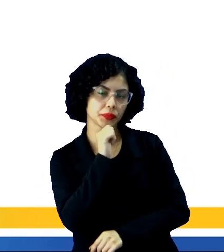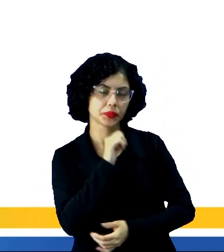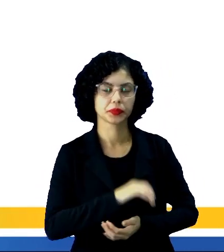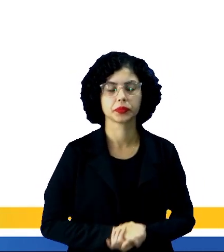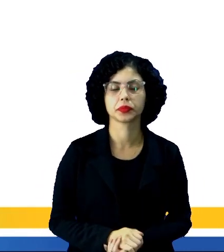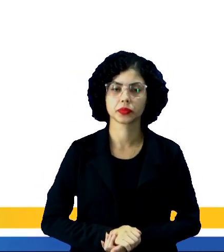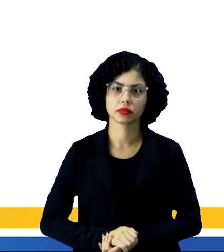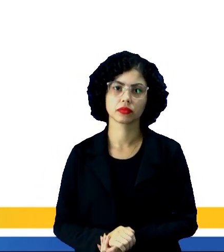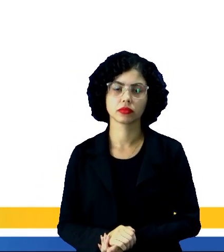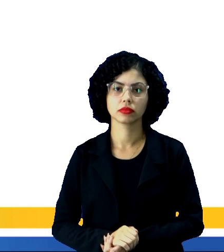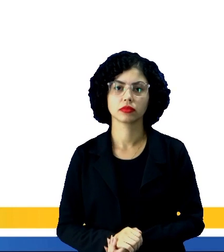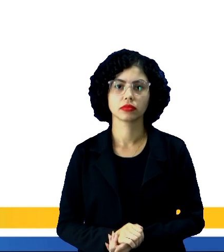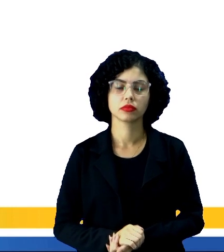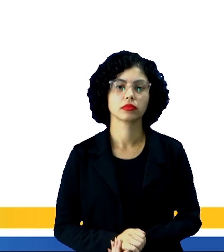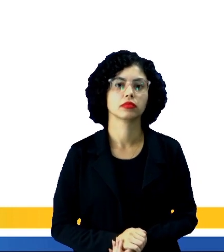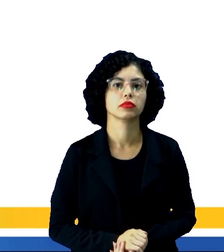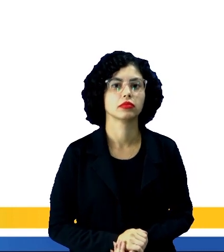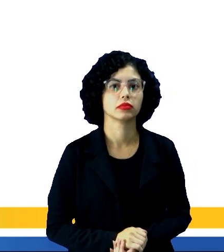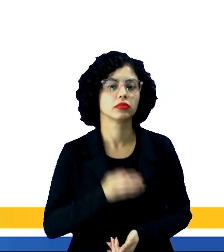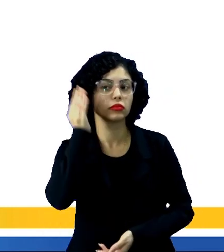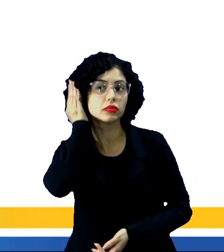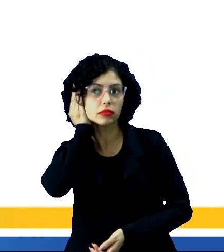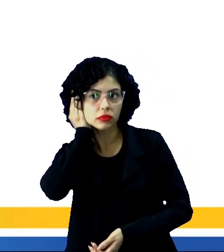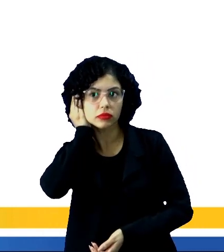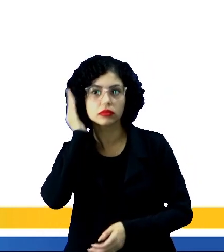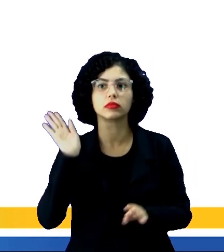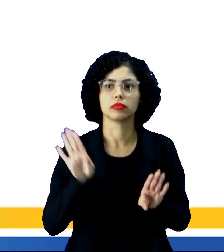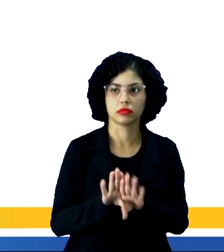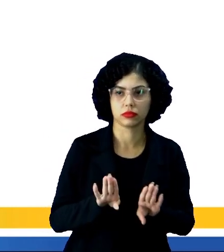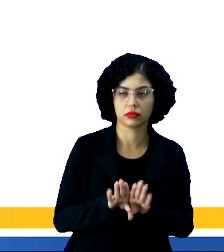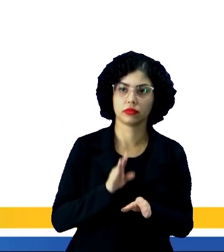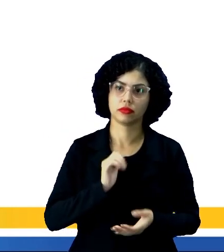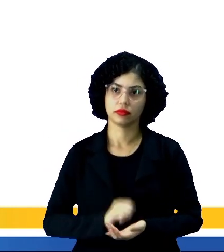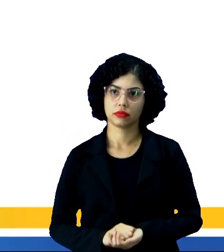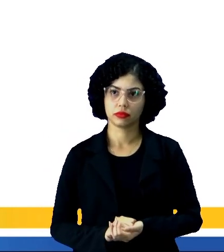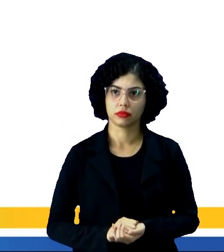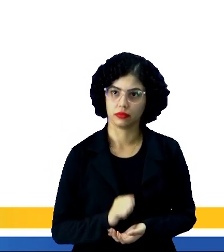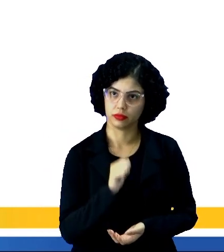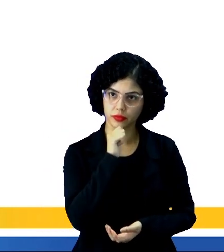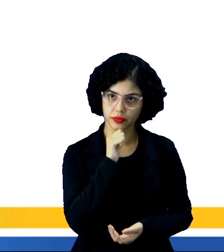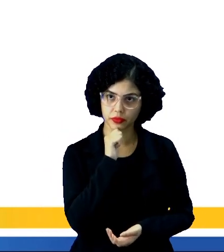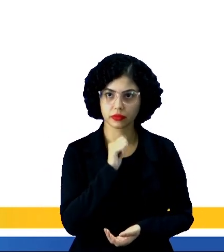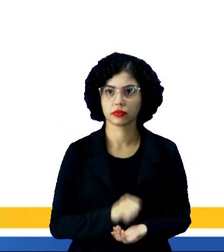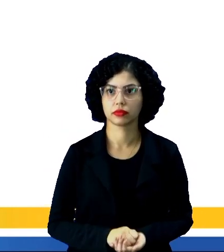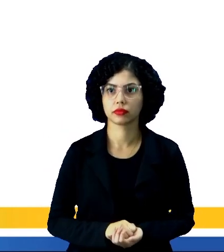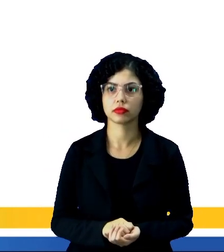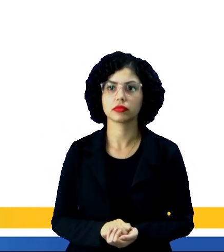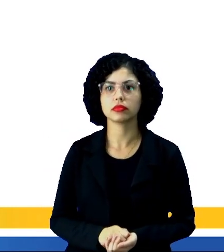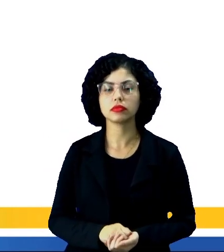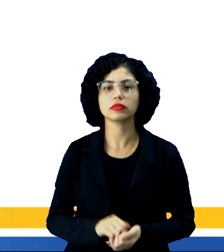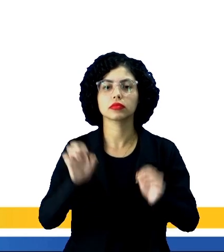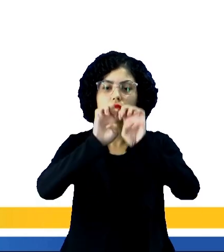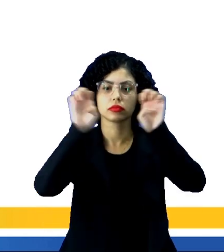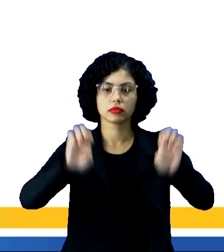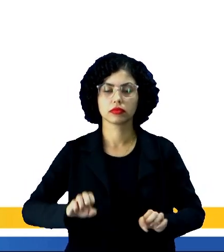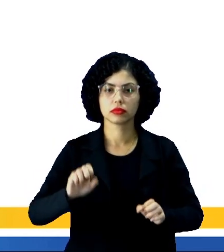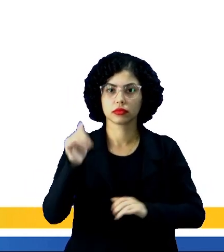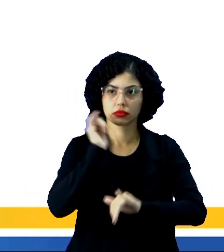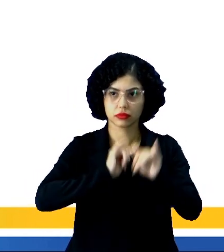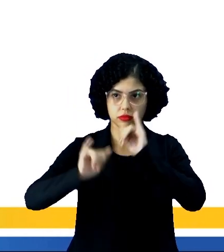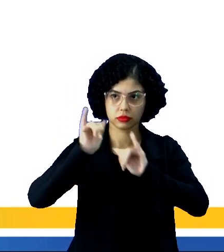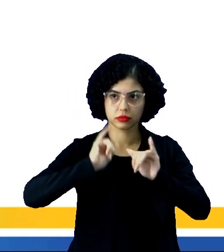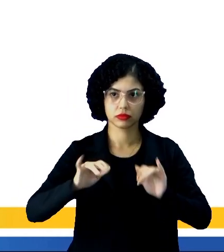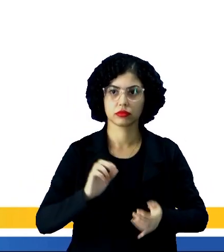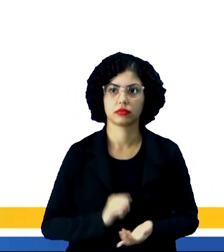internet e na rádio. Olha só, continuando, gente, a estrutura da notícia. Aí